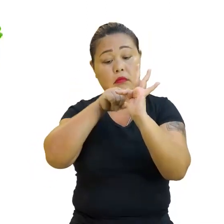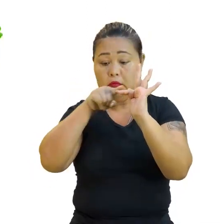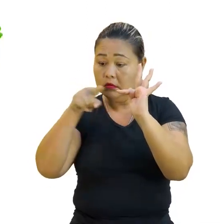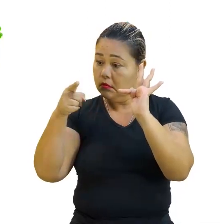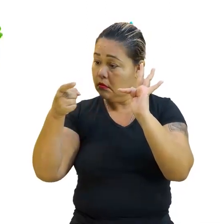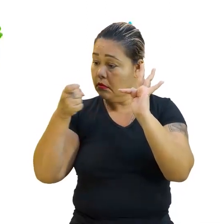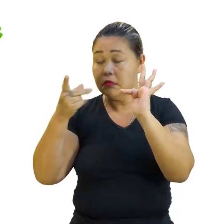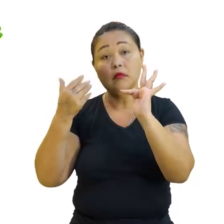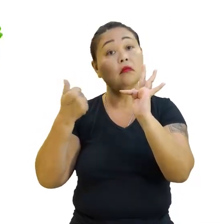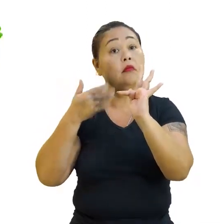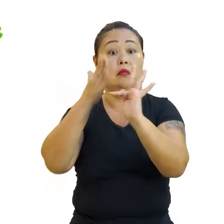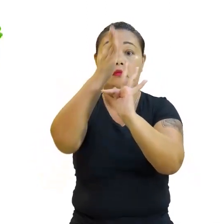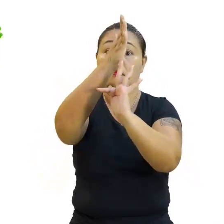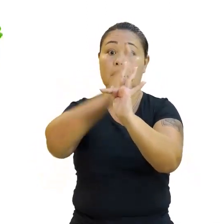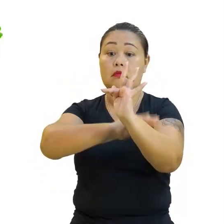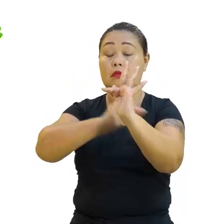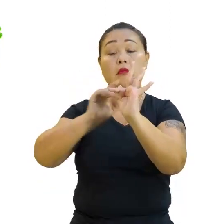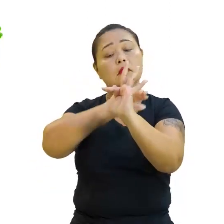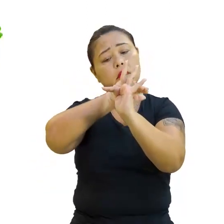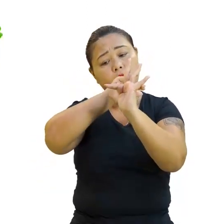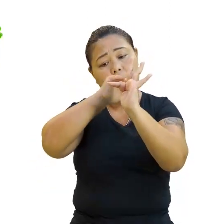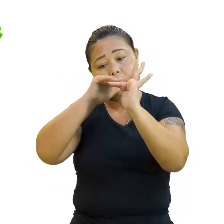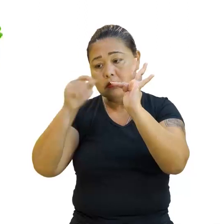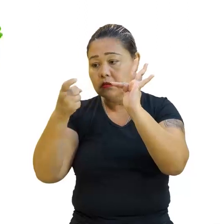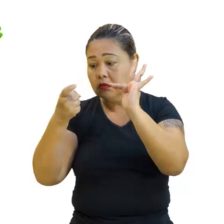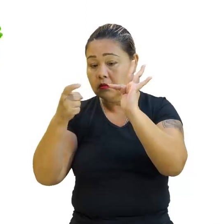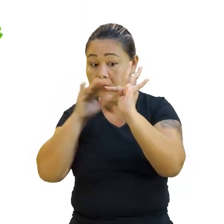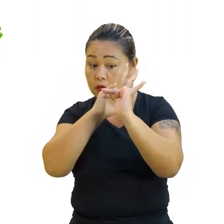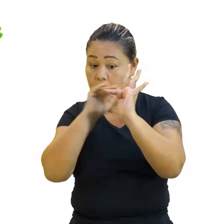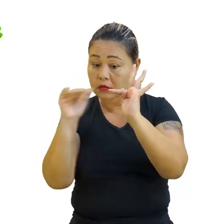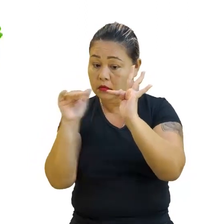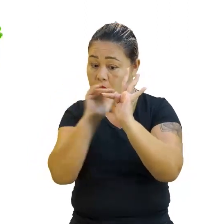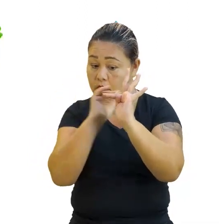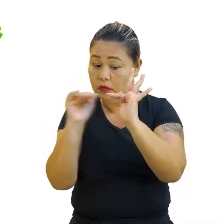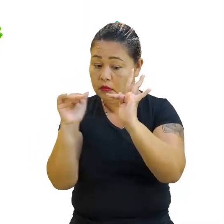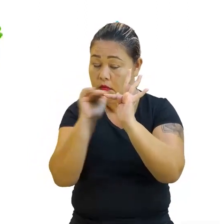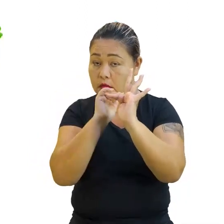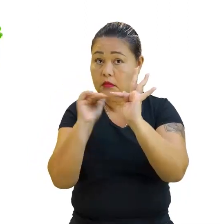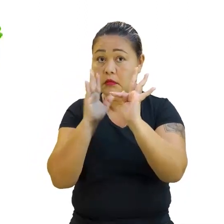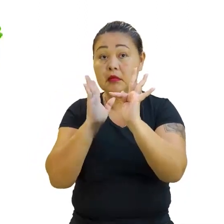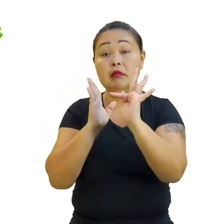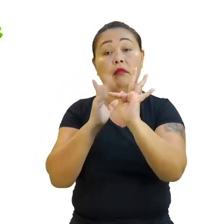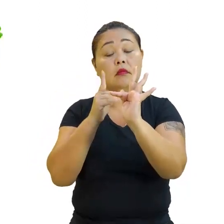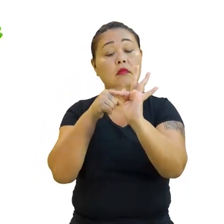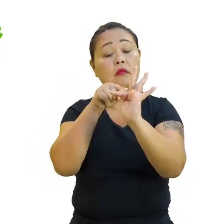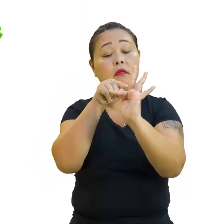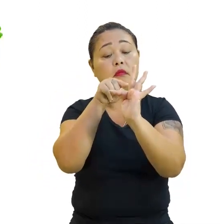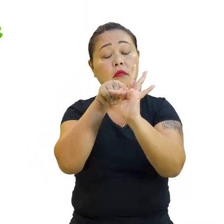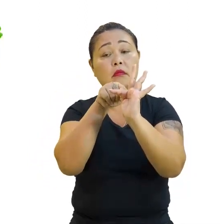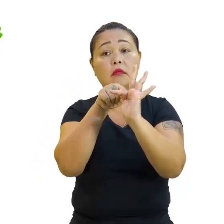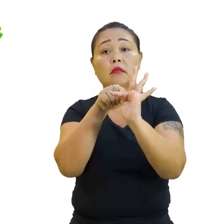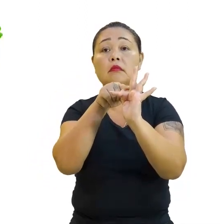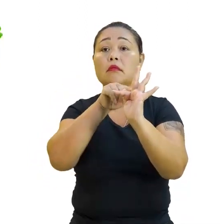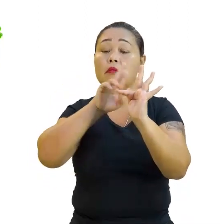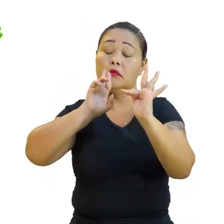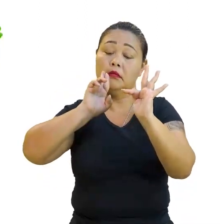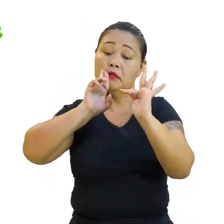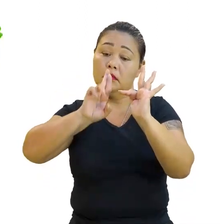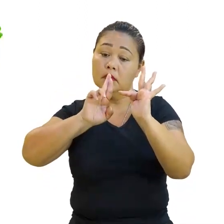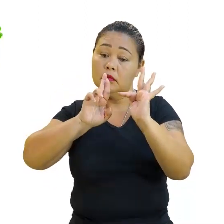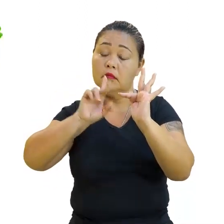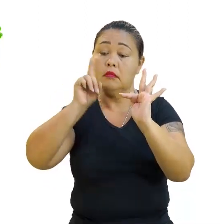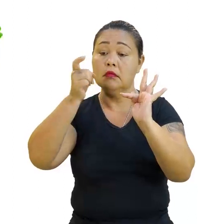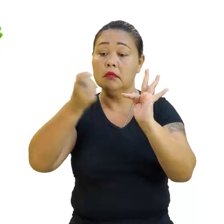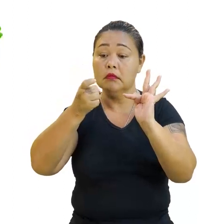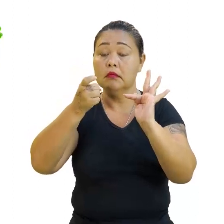plano cartesiano, não. Tá? Só o eixo X. No eixo X, você marca a raiz da função 2.